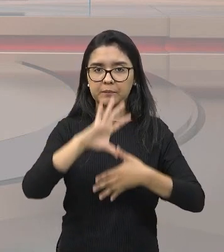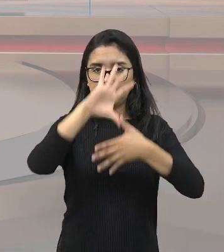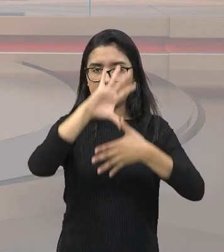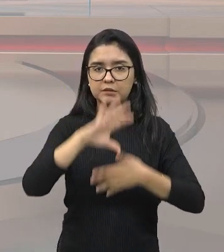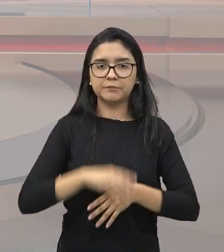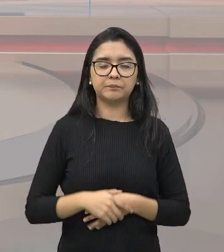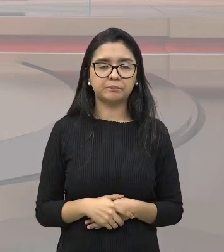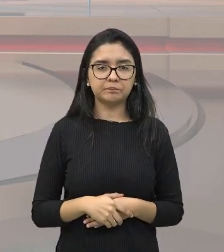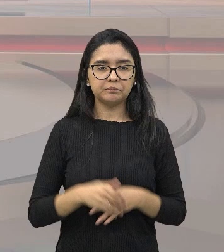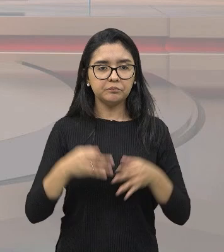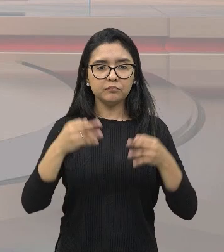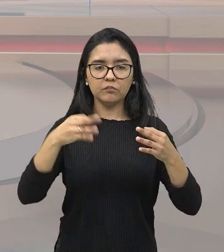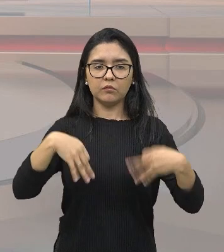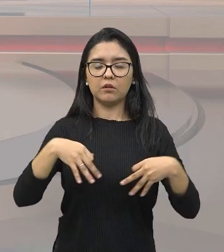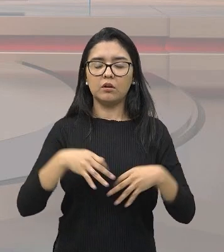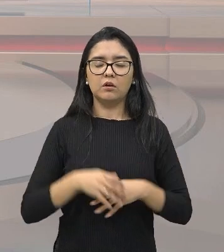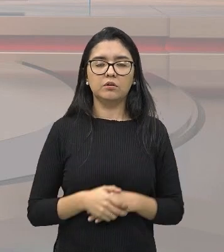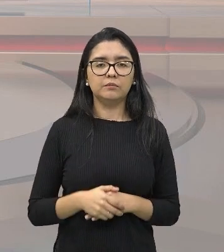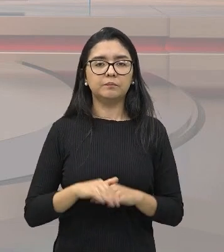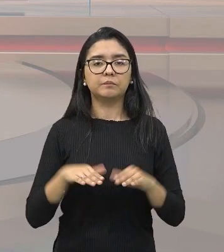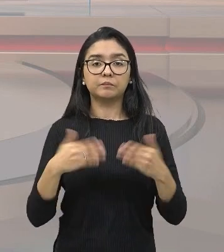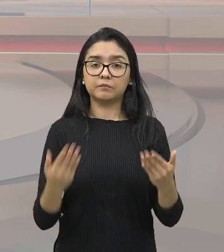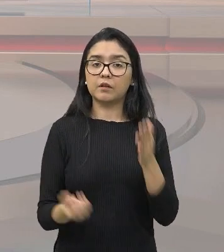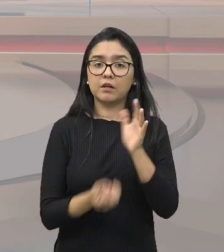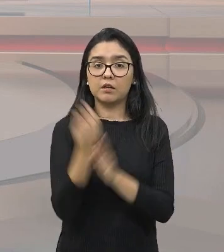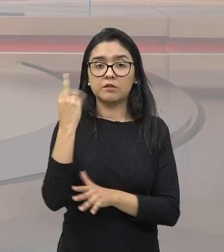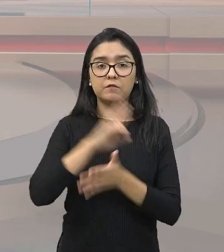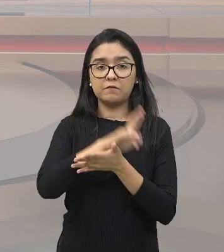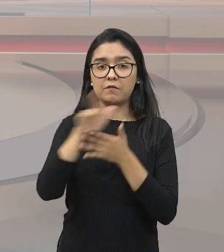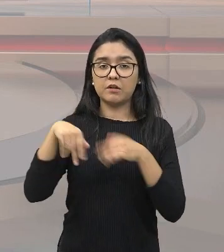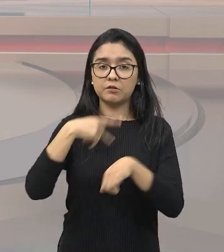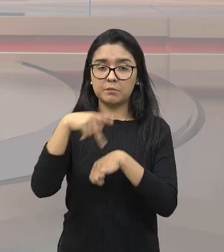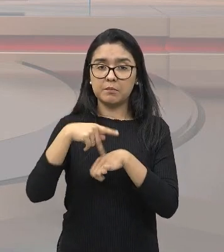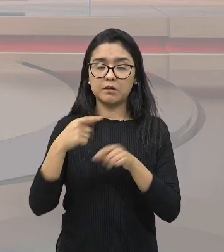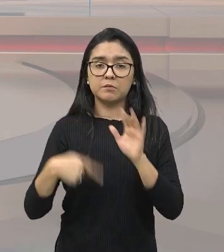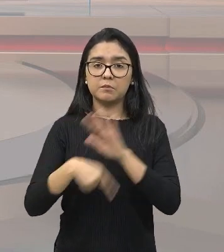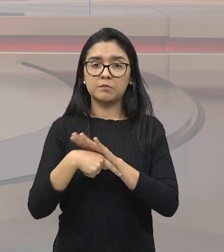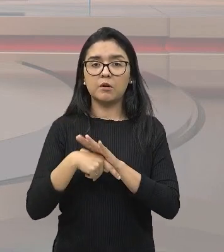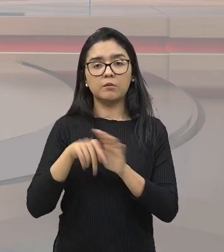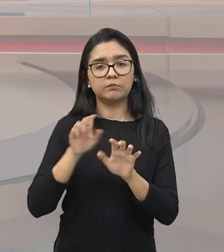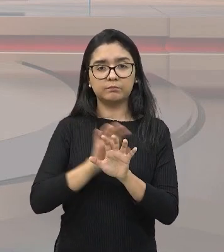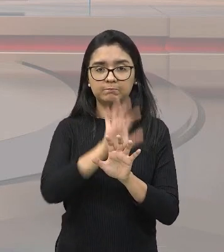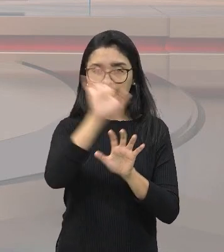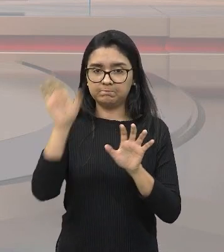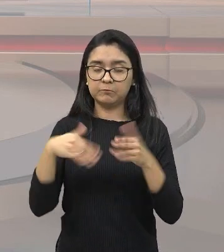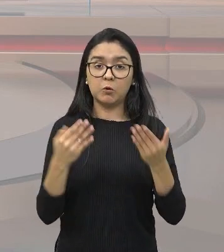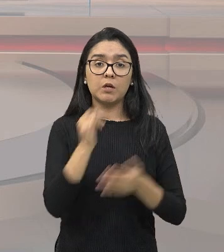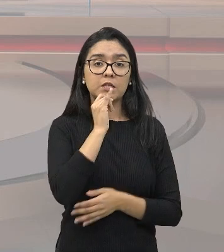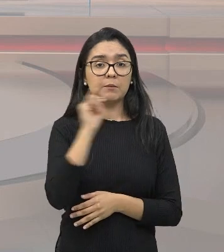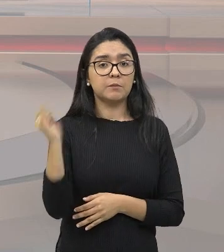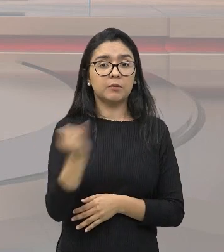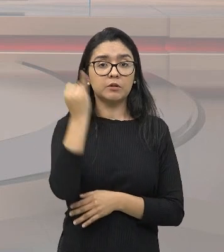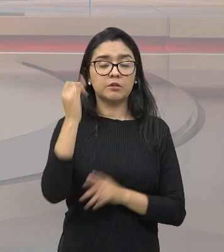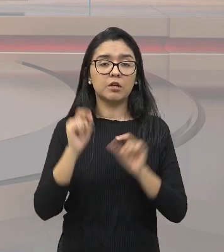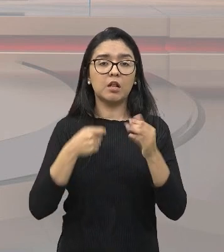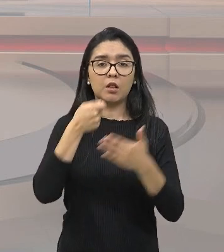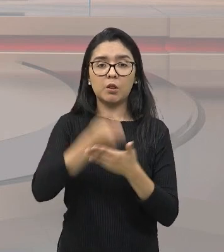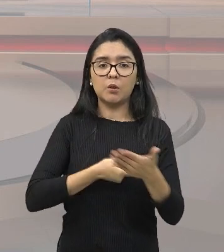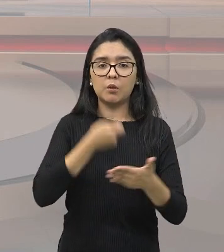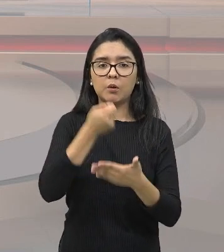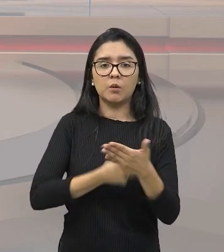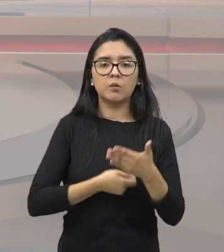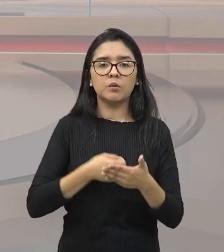Américas. Ok? Levando a criação de diversos países do continente. Um exemplo importante é a luta de Simón